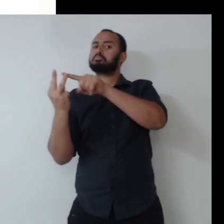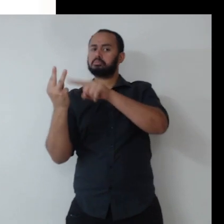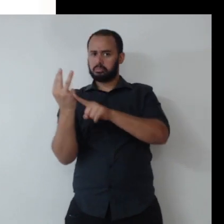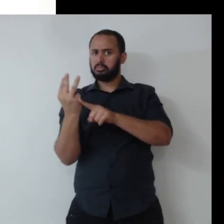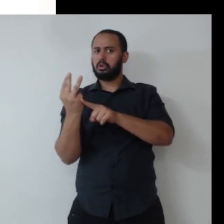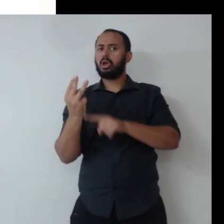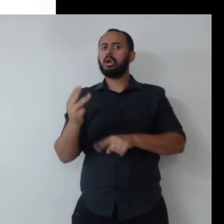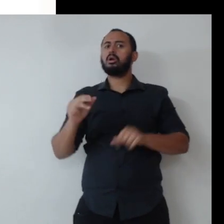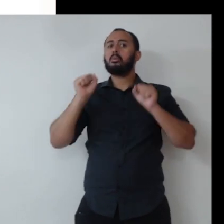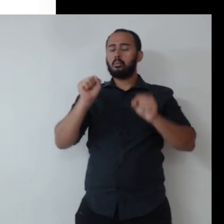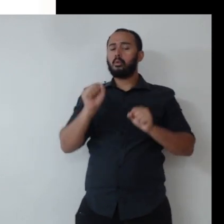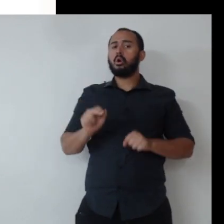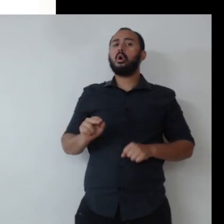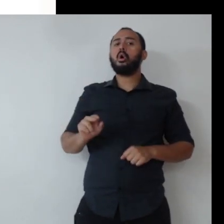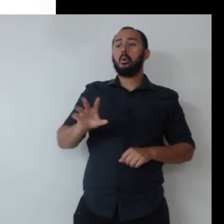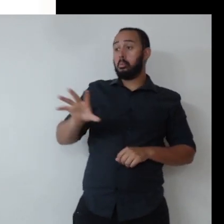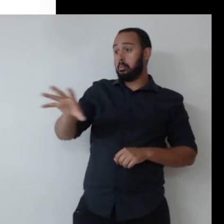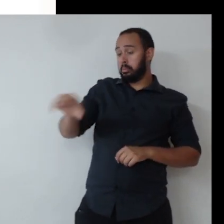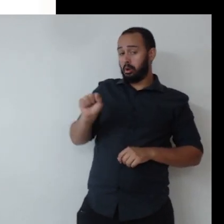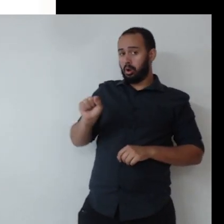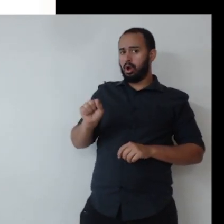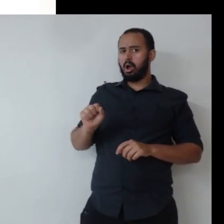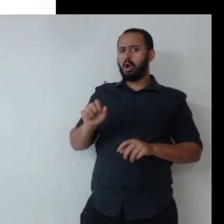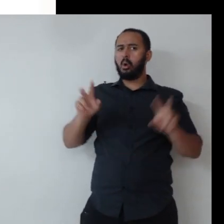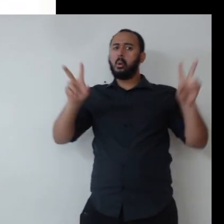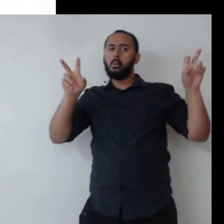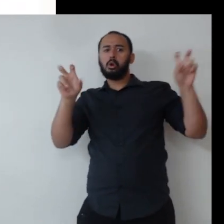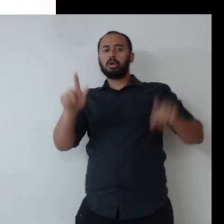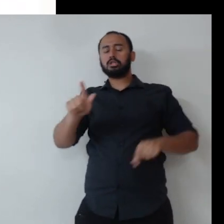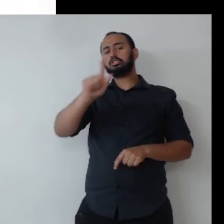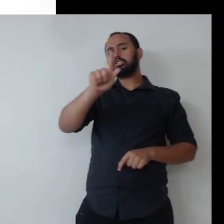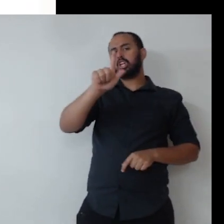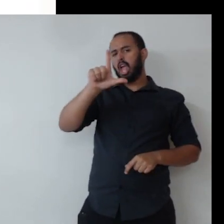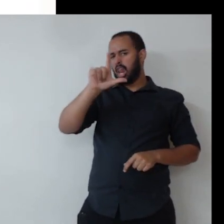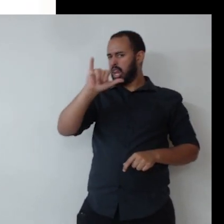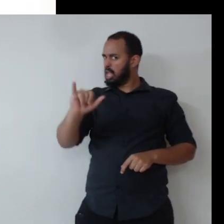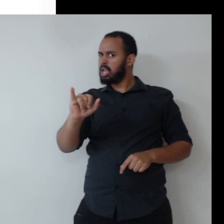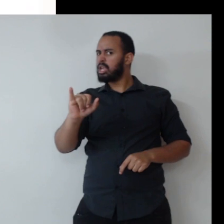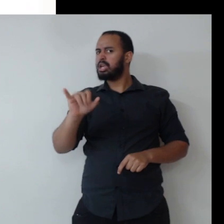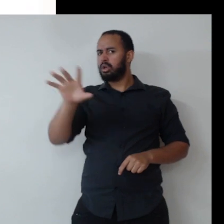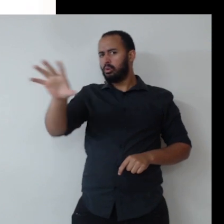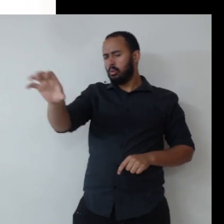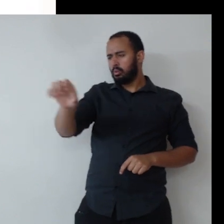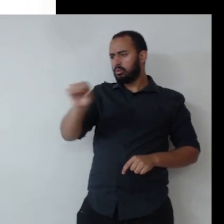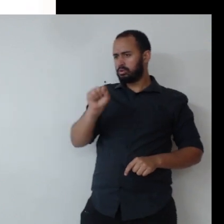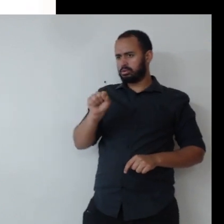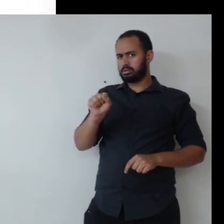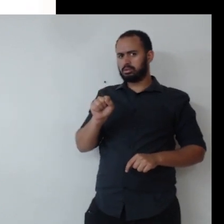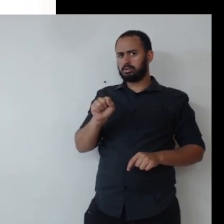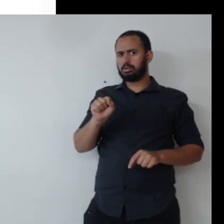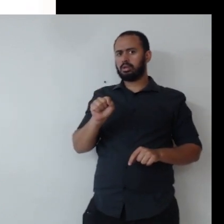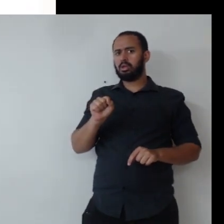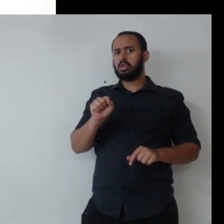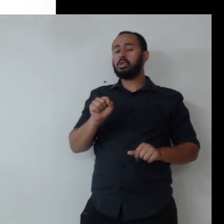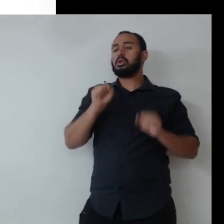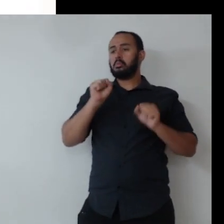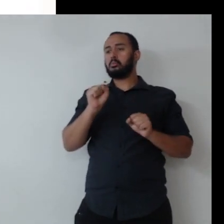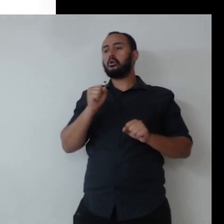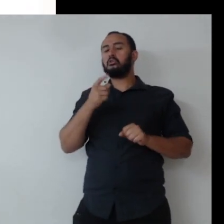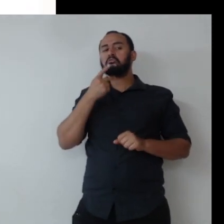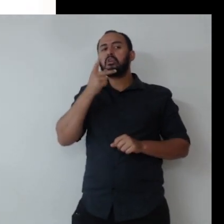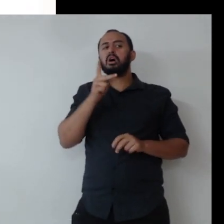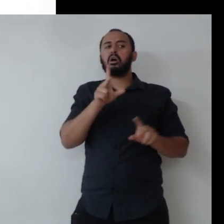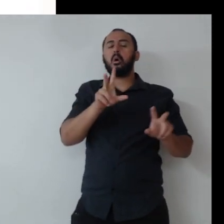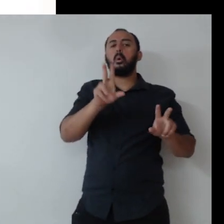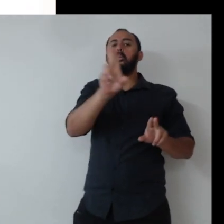pode pegar o padrão GRI numa empresa ou numa organização pública que usa esses indicadores com esse padrão e chamar de ESG, se